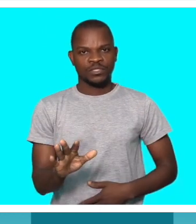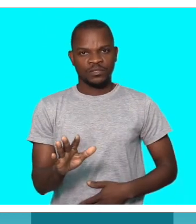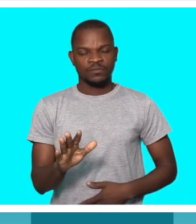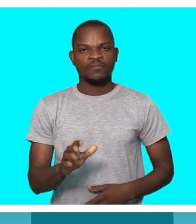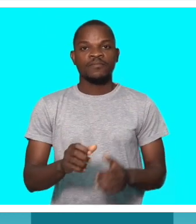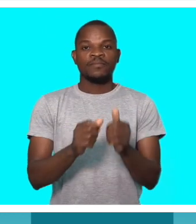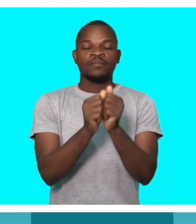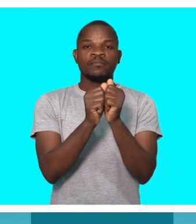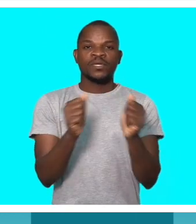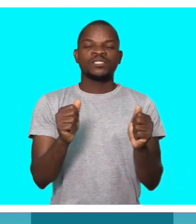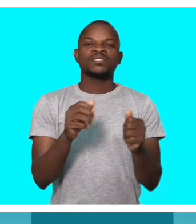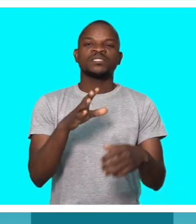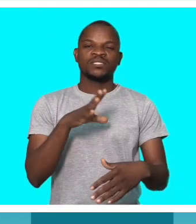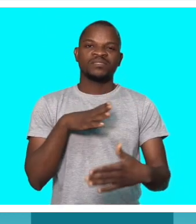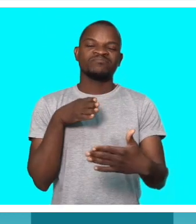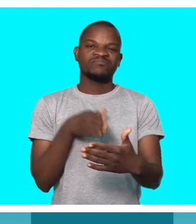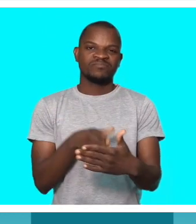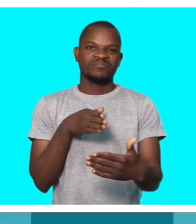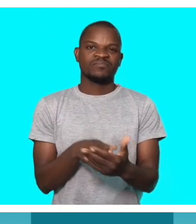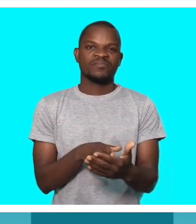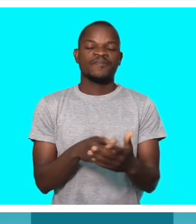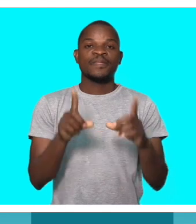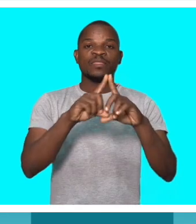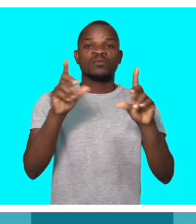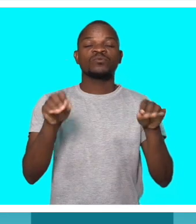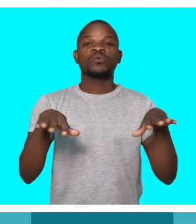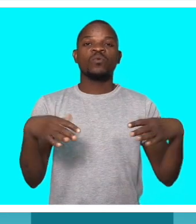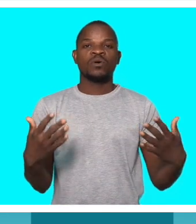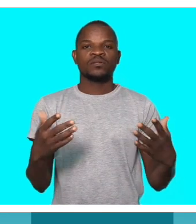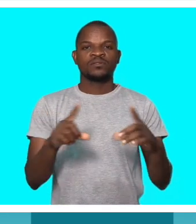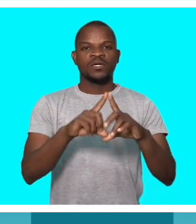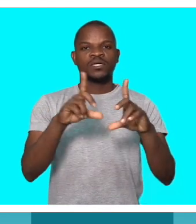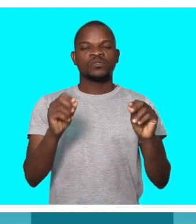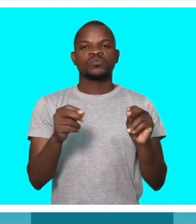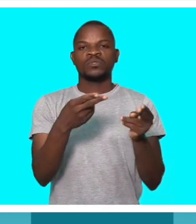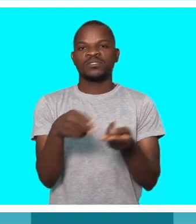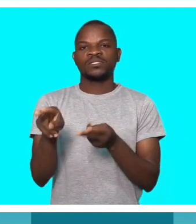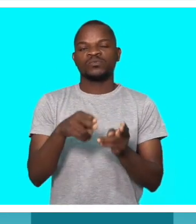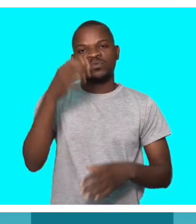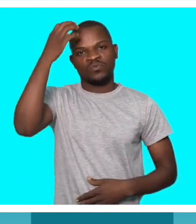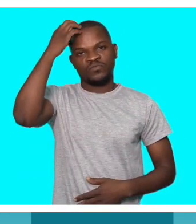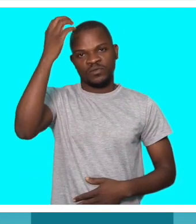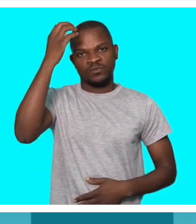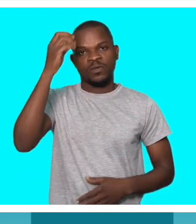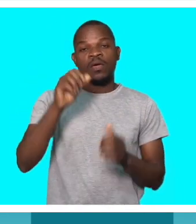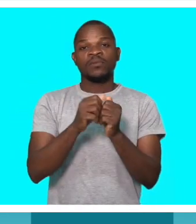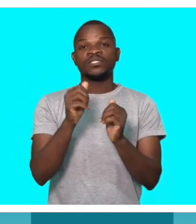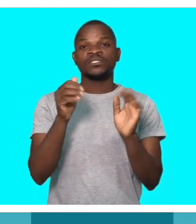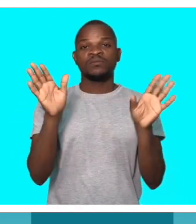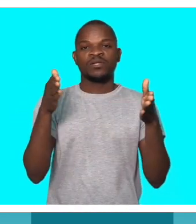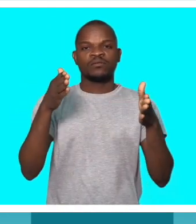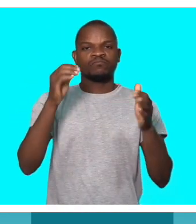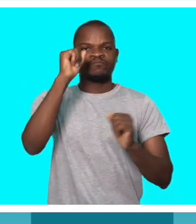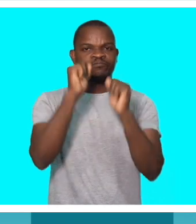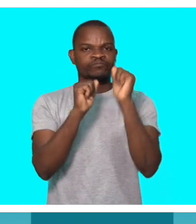mas estamos a ter dificuldades no protocolo com o governo. A CIR Motors também